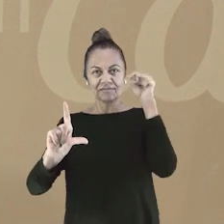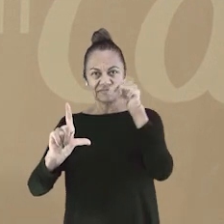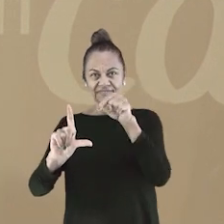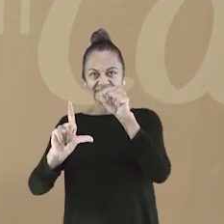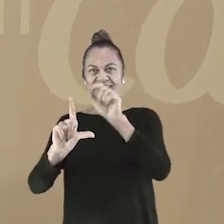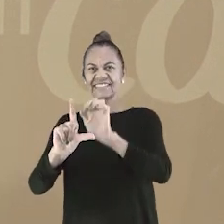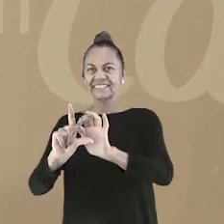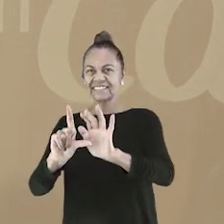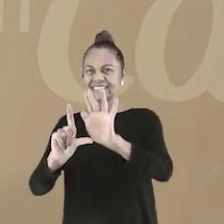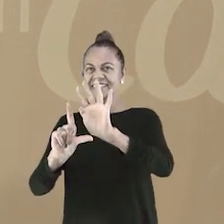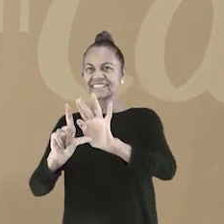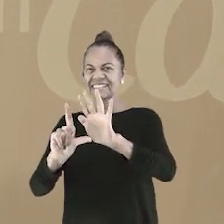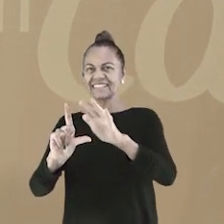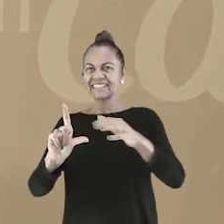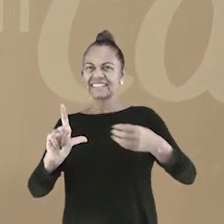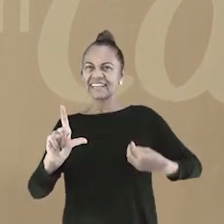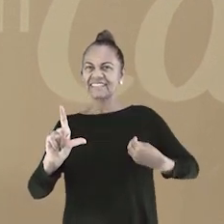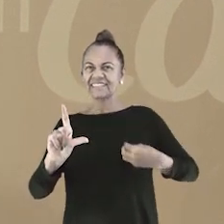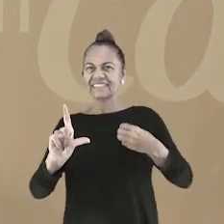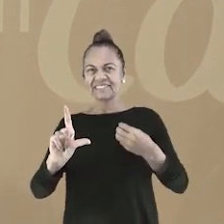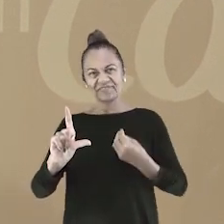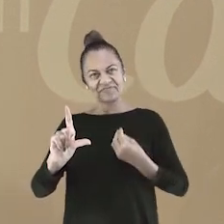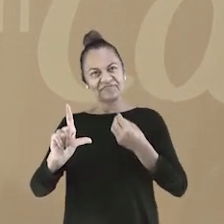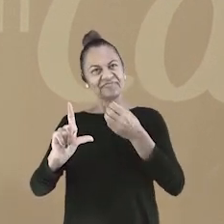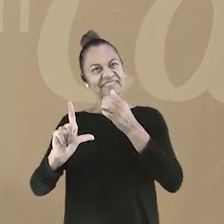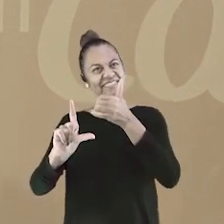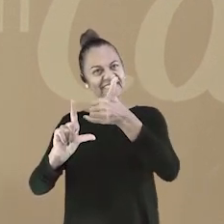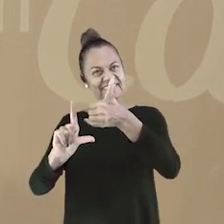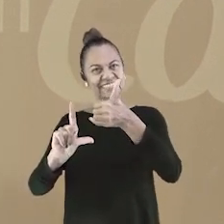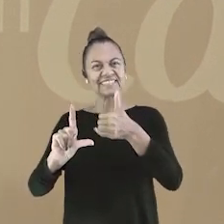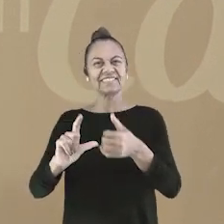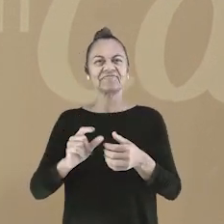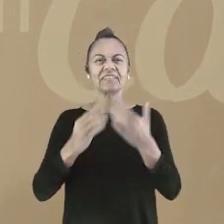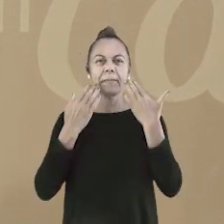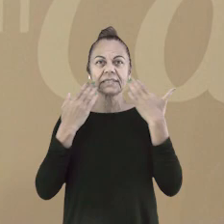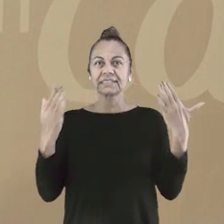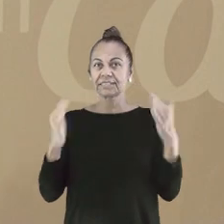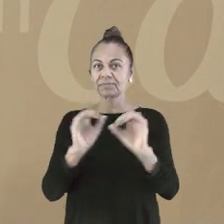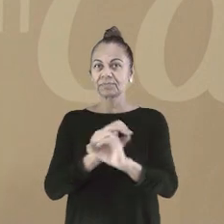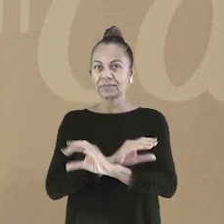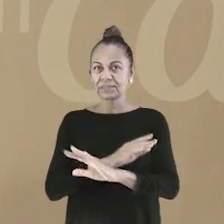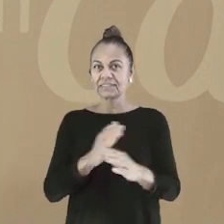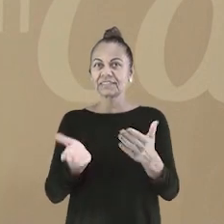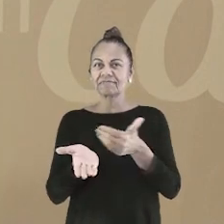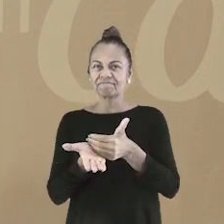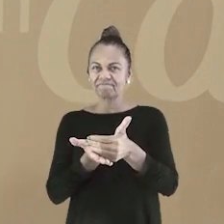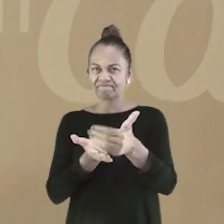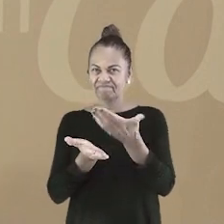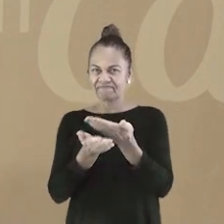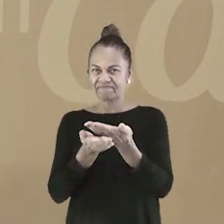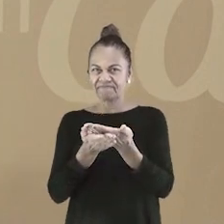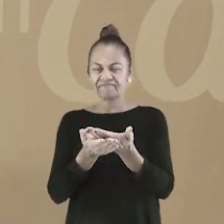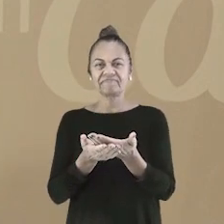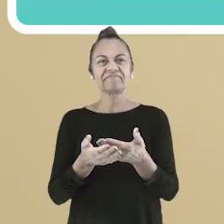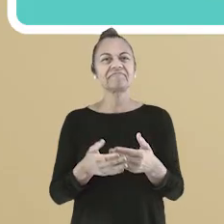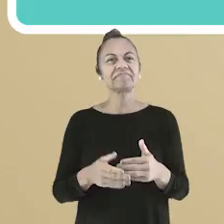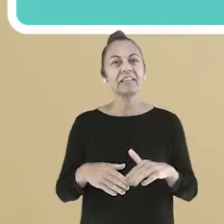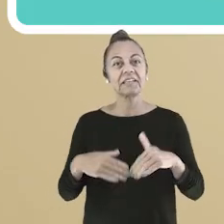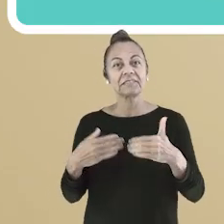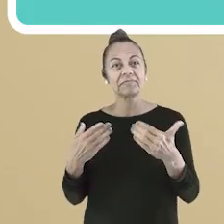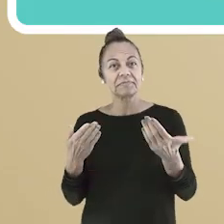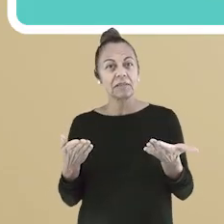para o QR Code que aparece aí na sua tela e marcar a sua. Apresentações feitas, agora vamos para a nossa aula.